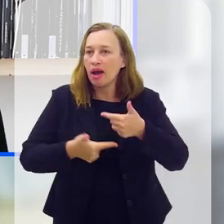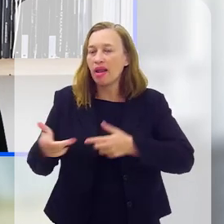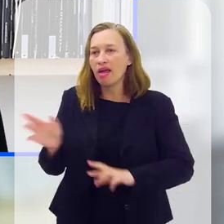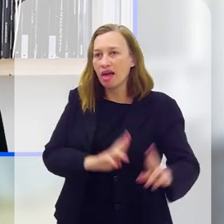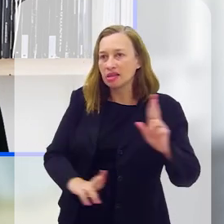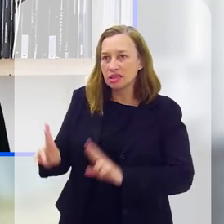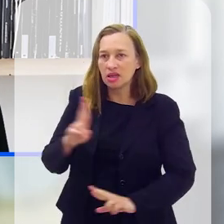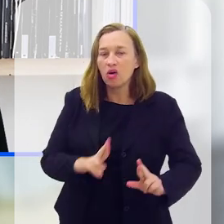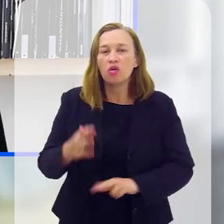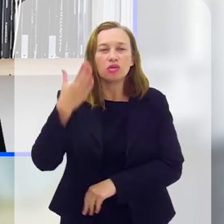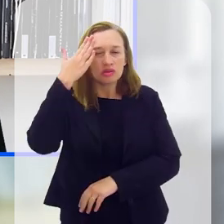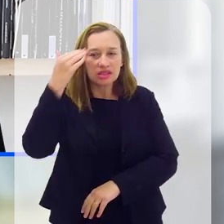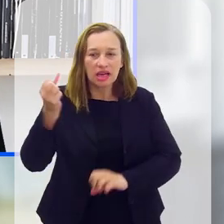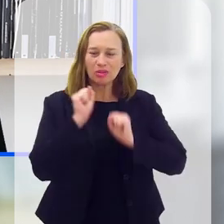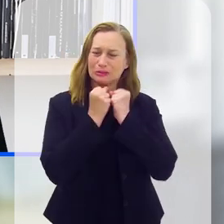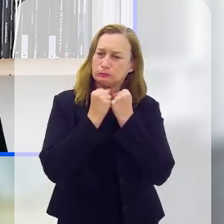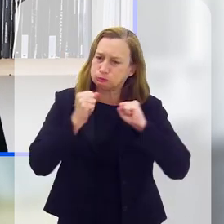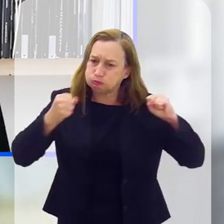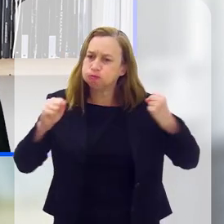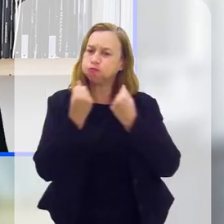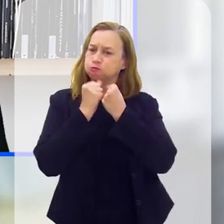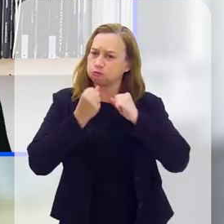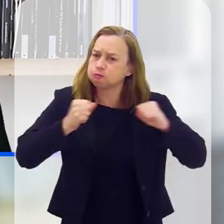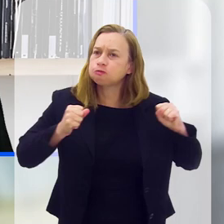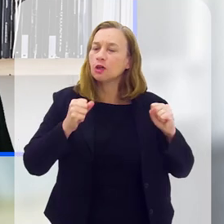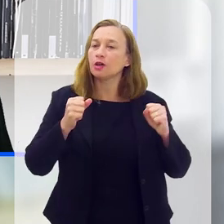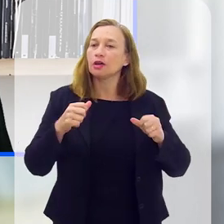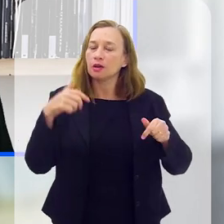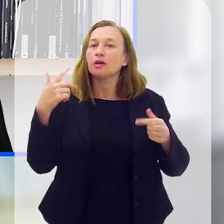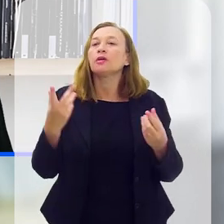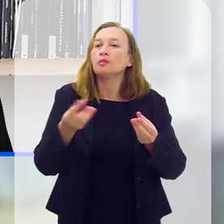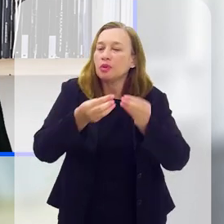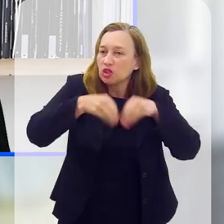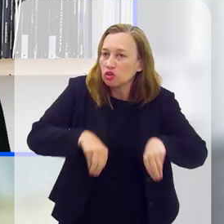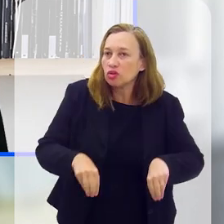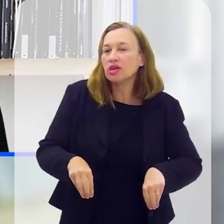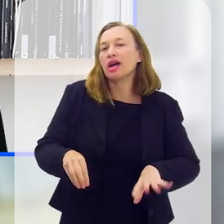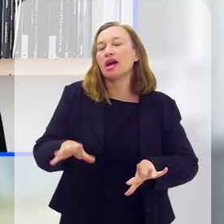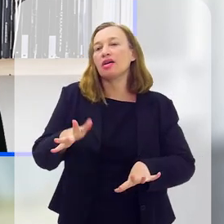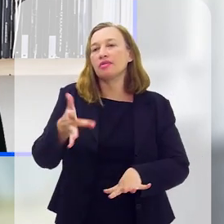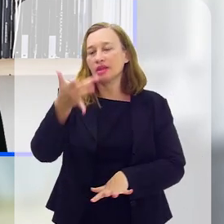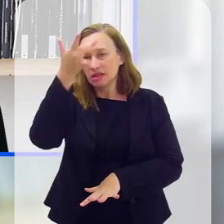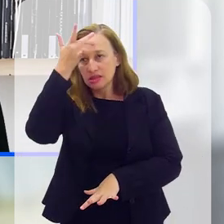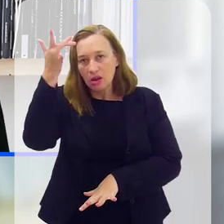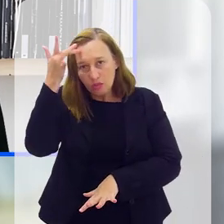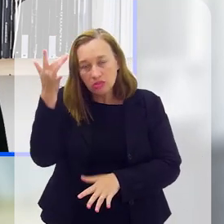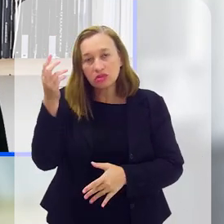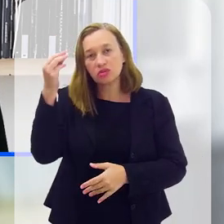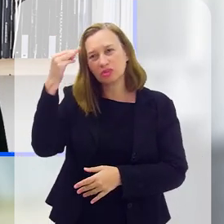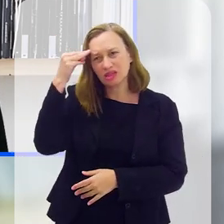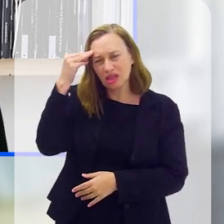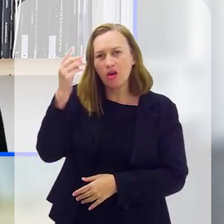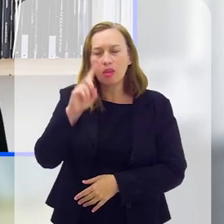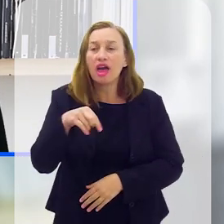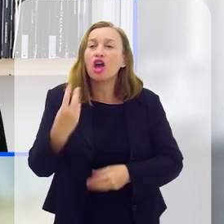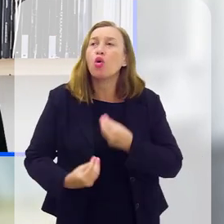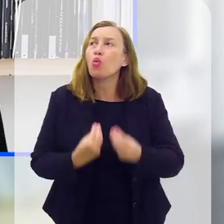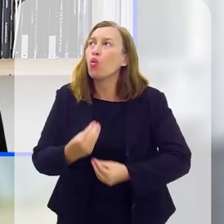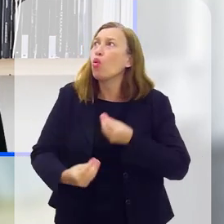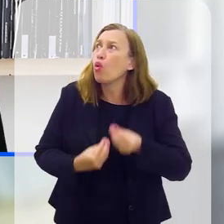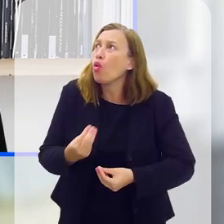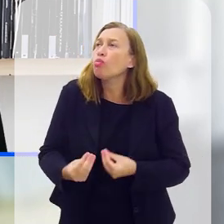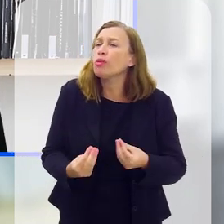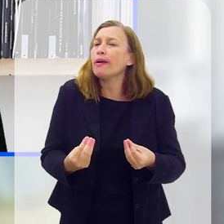você também já citou aí, que o estresse pode afetar a saúde mental do profissional e de que